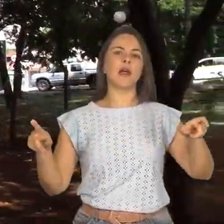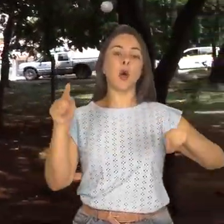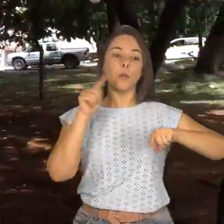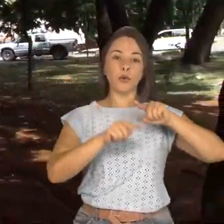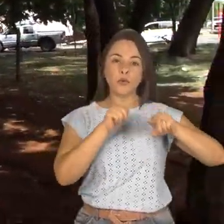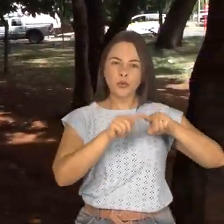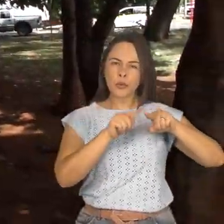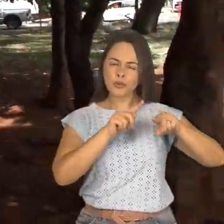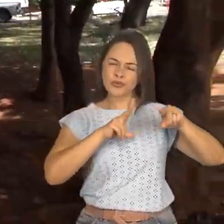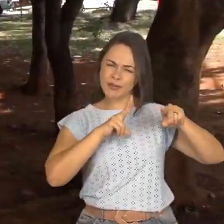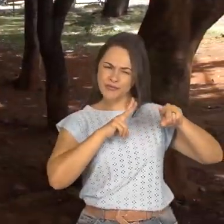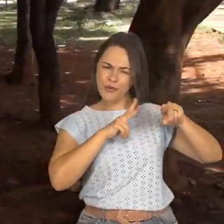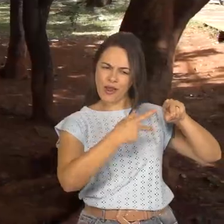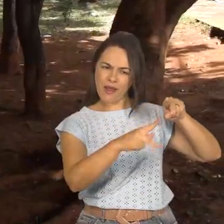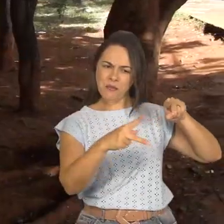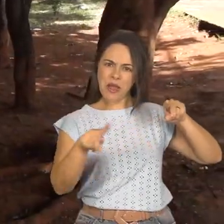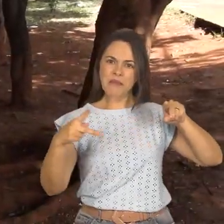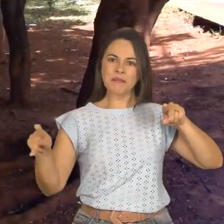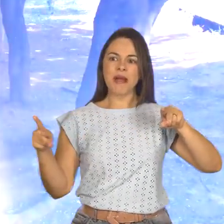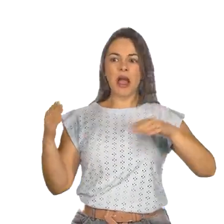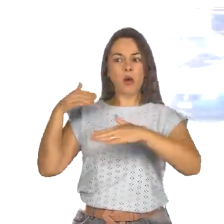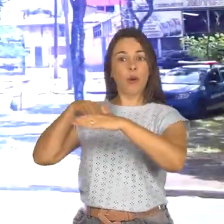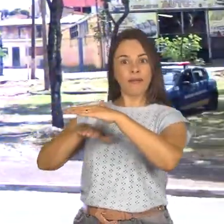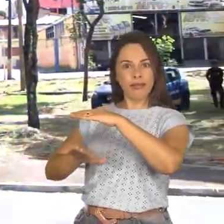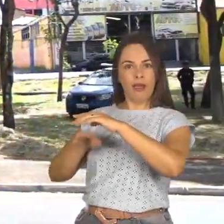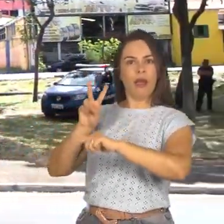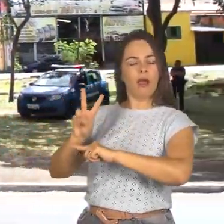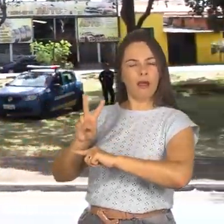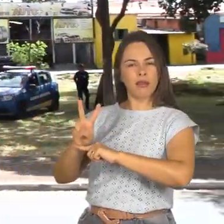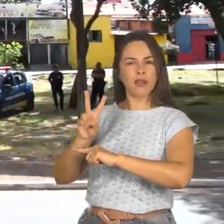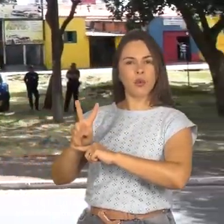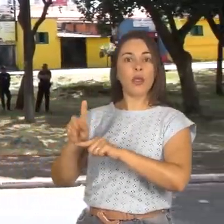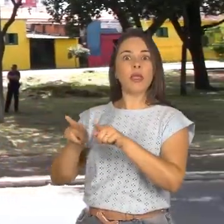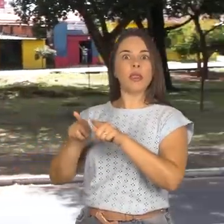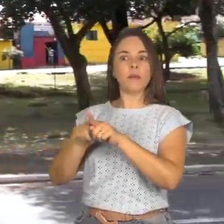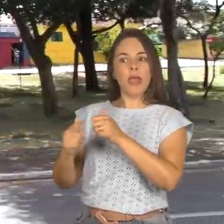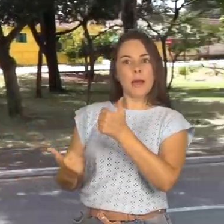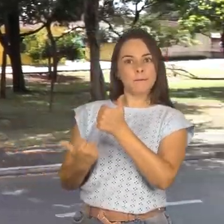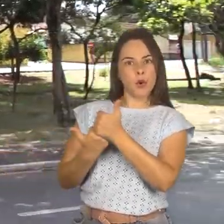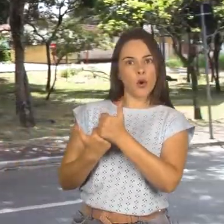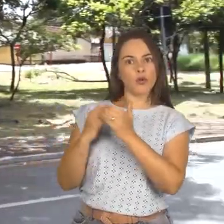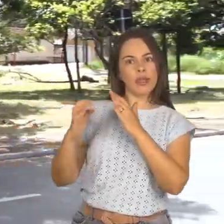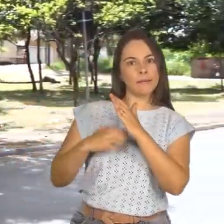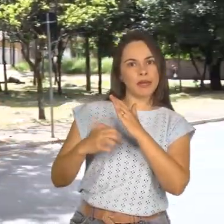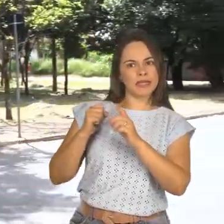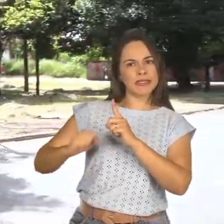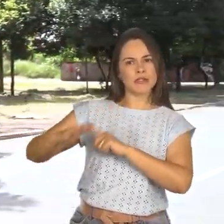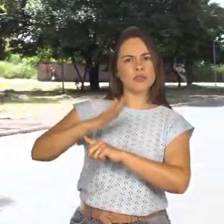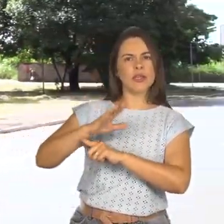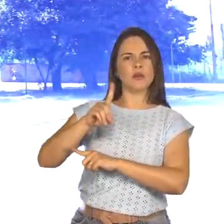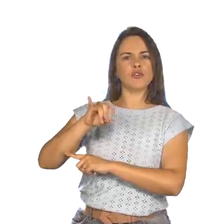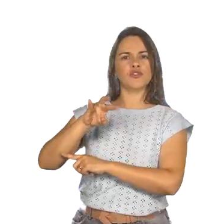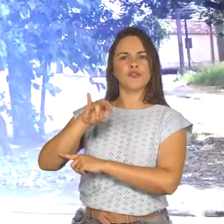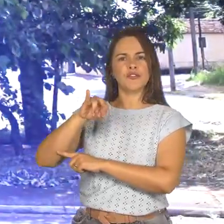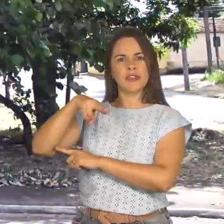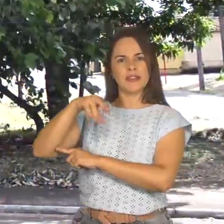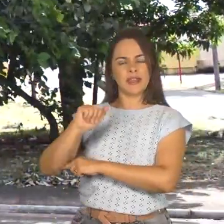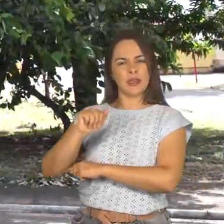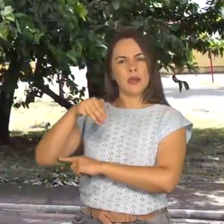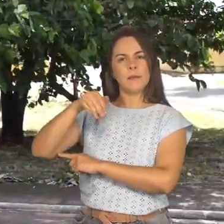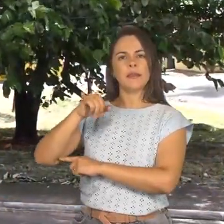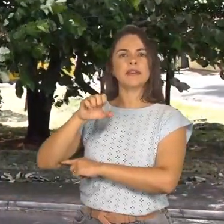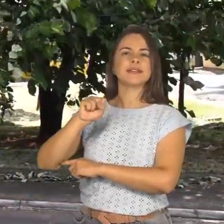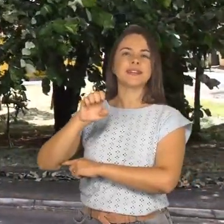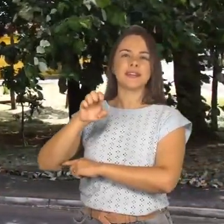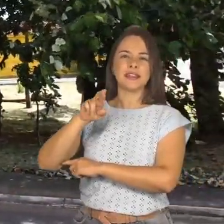pertences pessoais preservados e receberam o apoio da entidade social Divina Misericórdia,